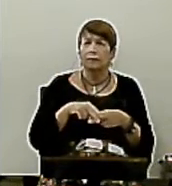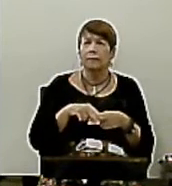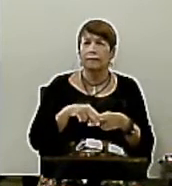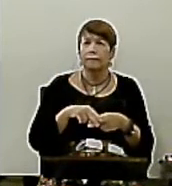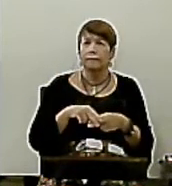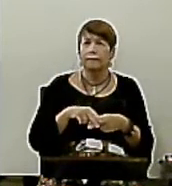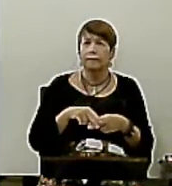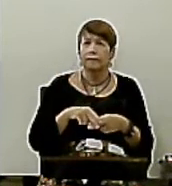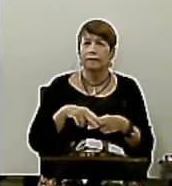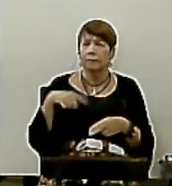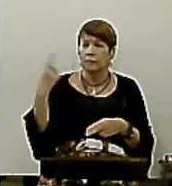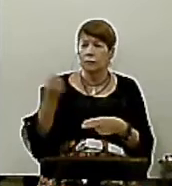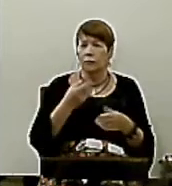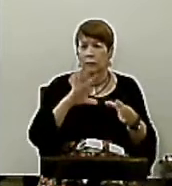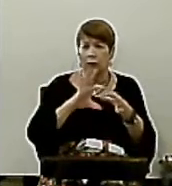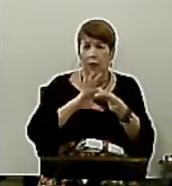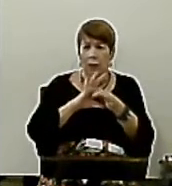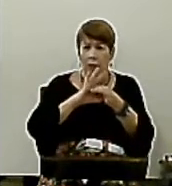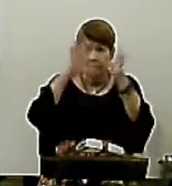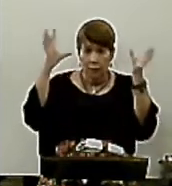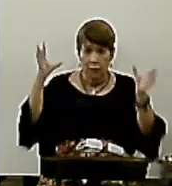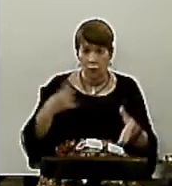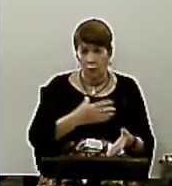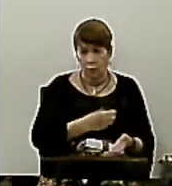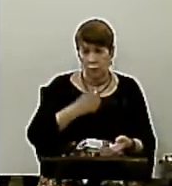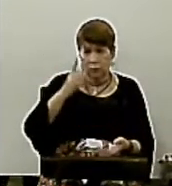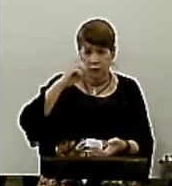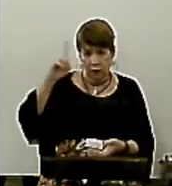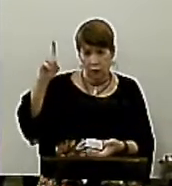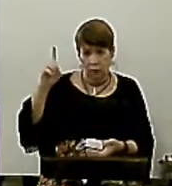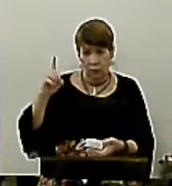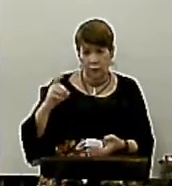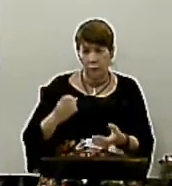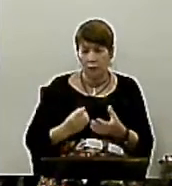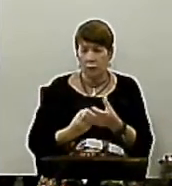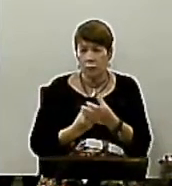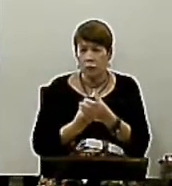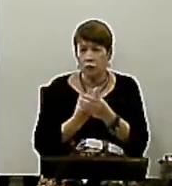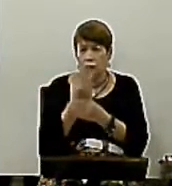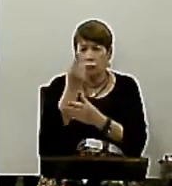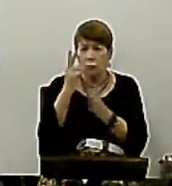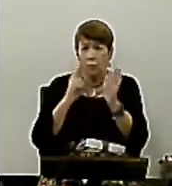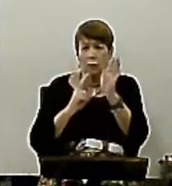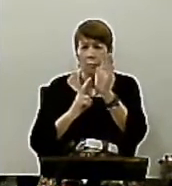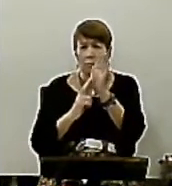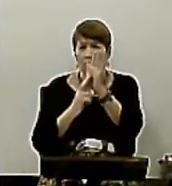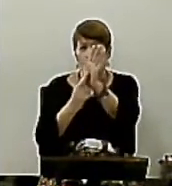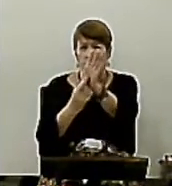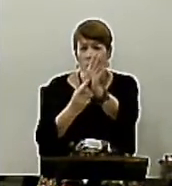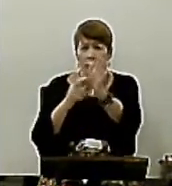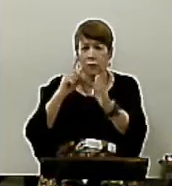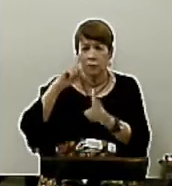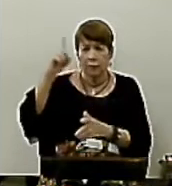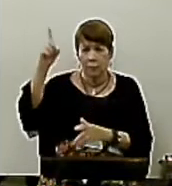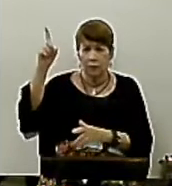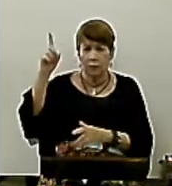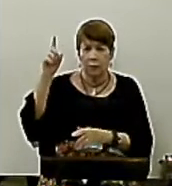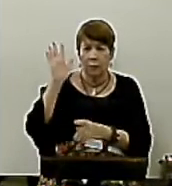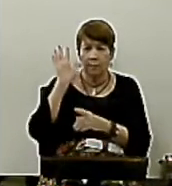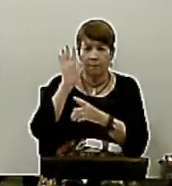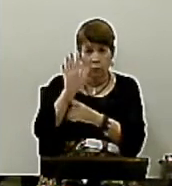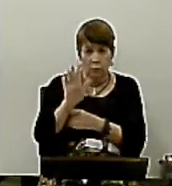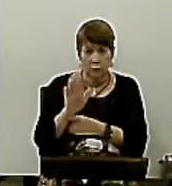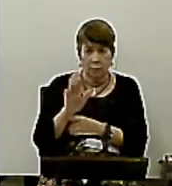a nossa liberdade como cristãos se origina na revelação de Deus que define a fraqueza